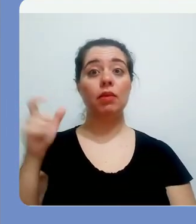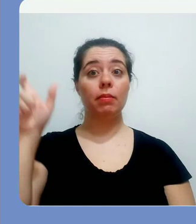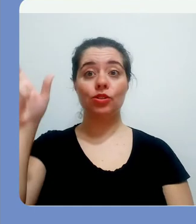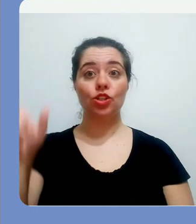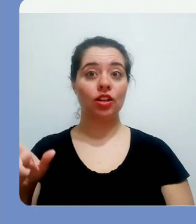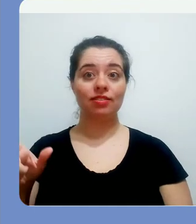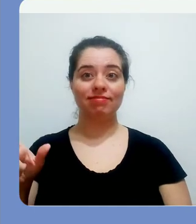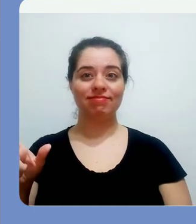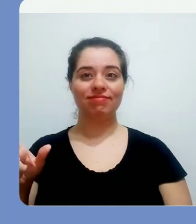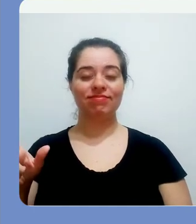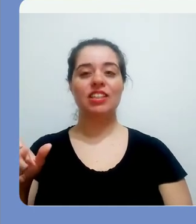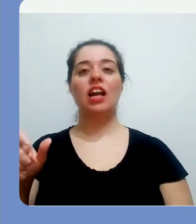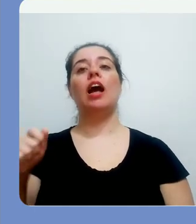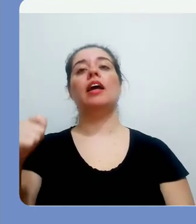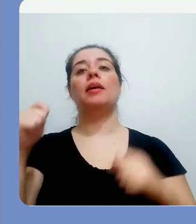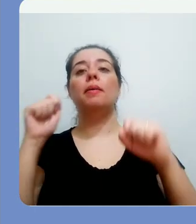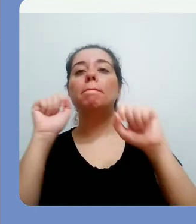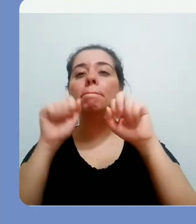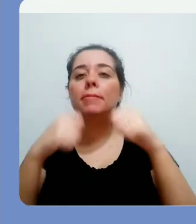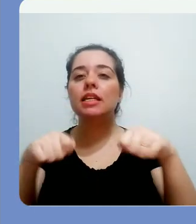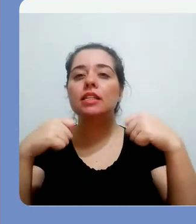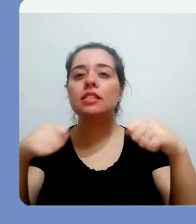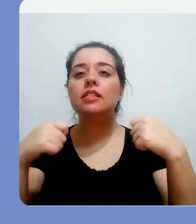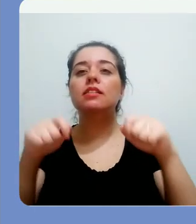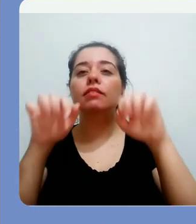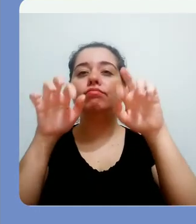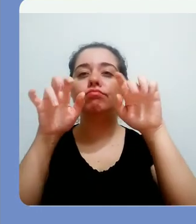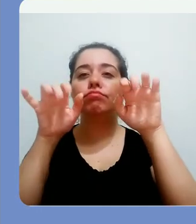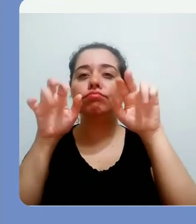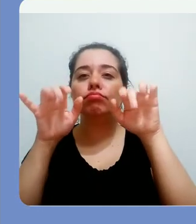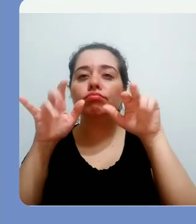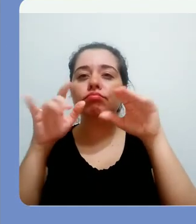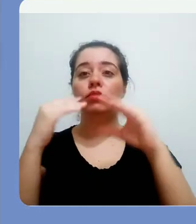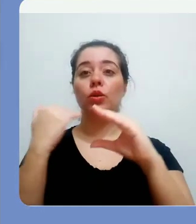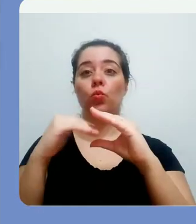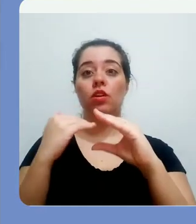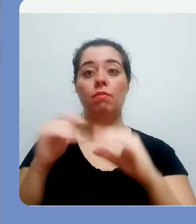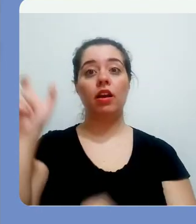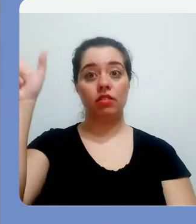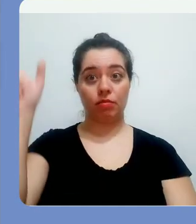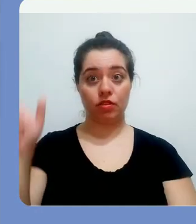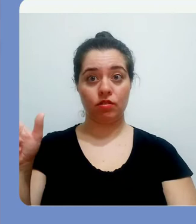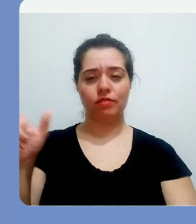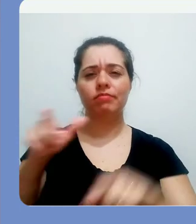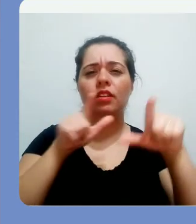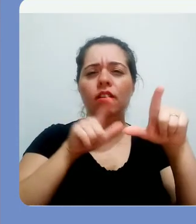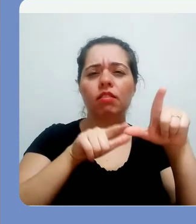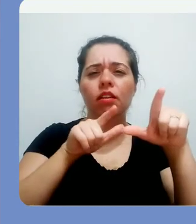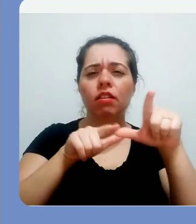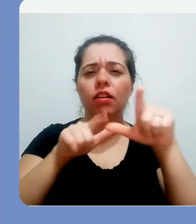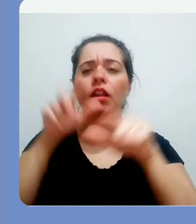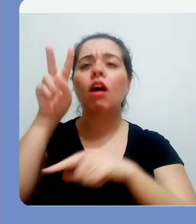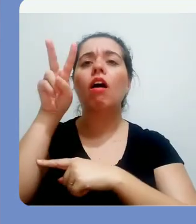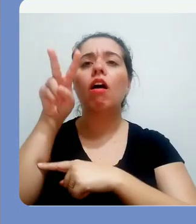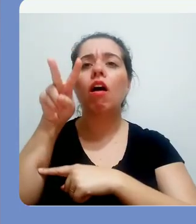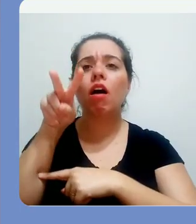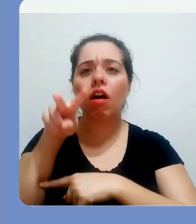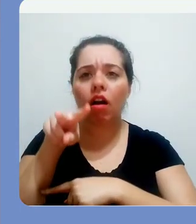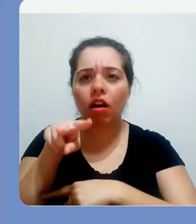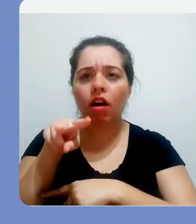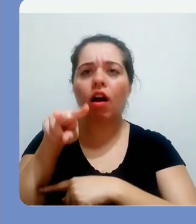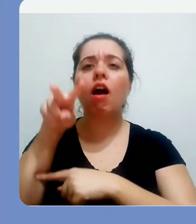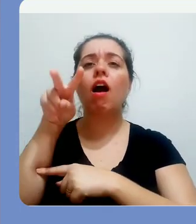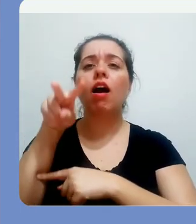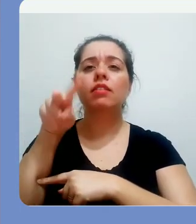um único usuário e aqui eu preciso digitar então o endereço de e-mail desse usuário. Você começa a